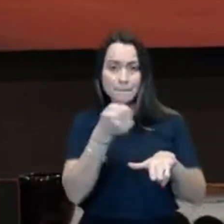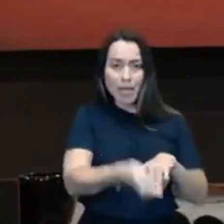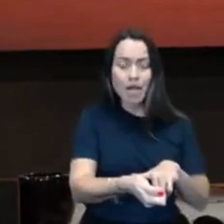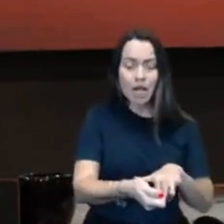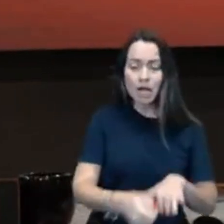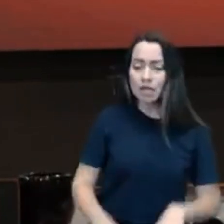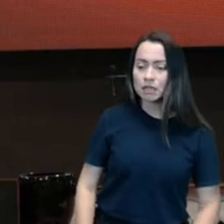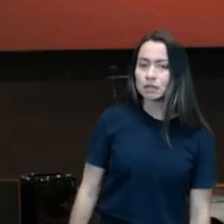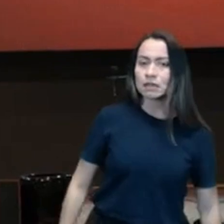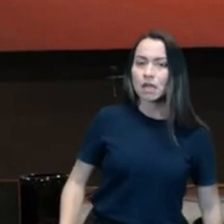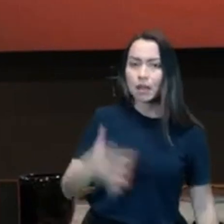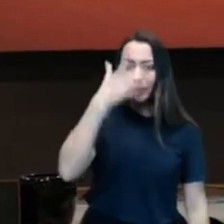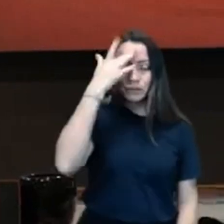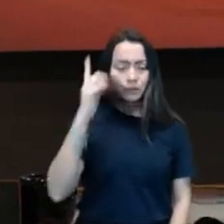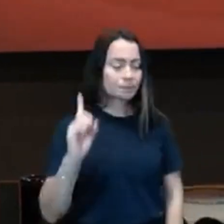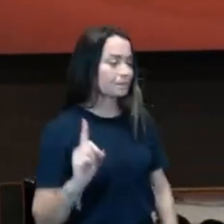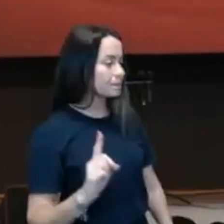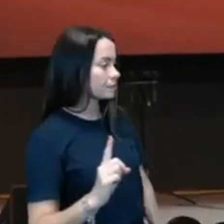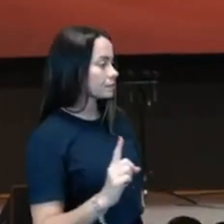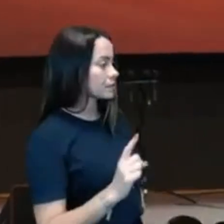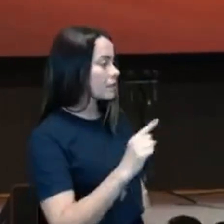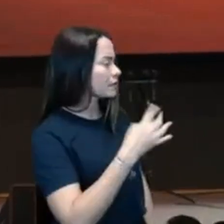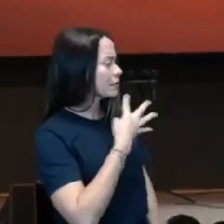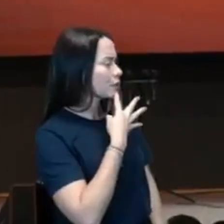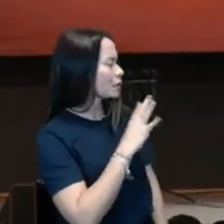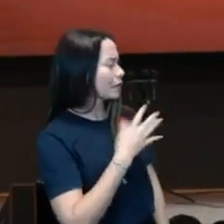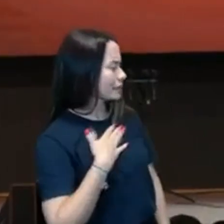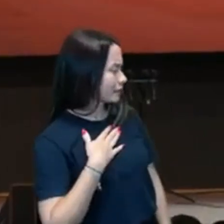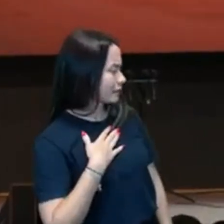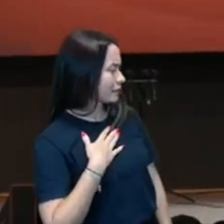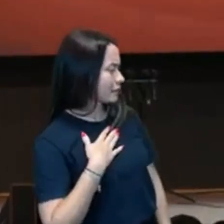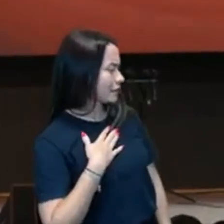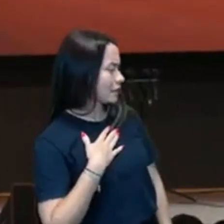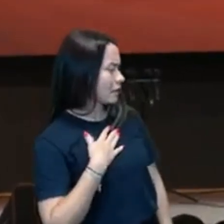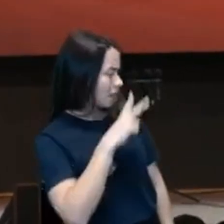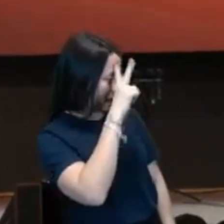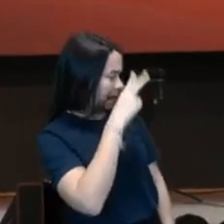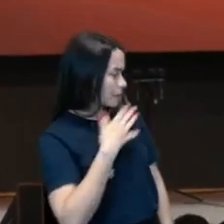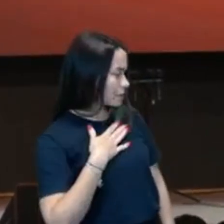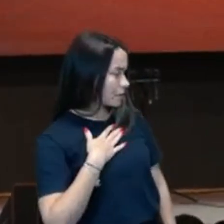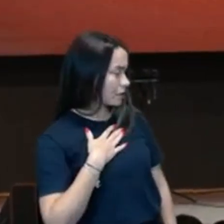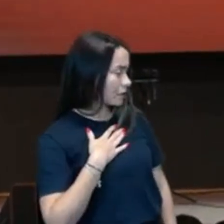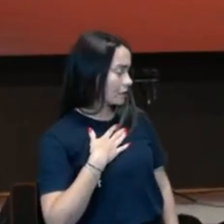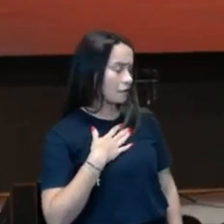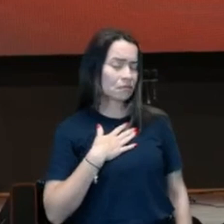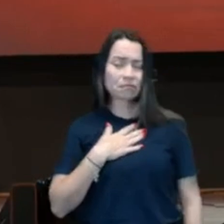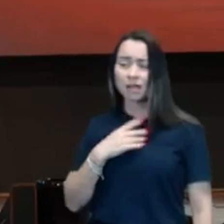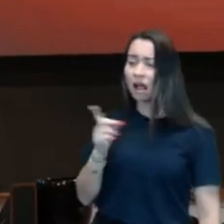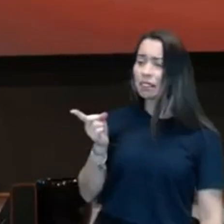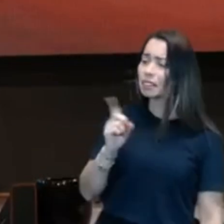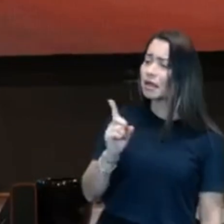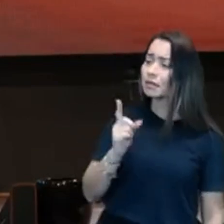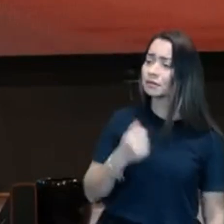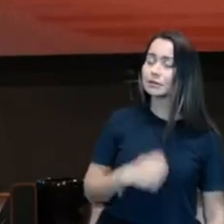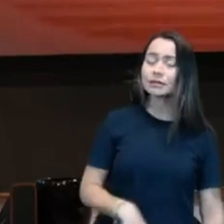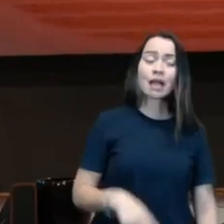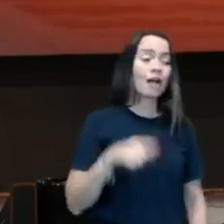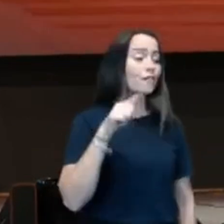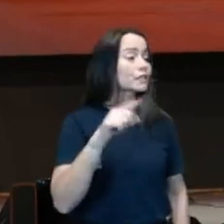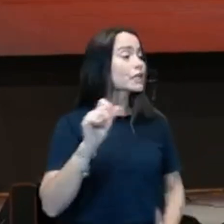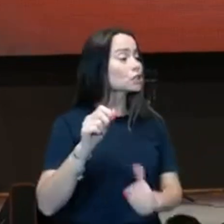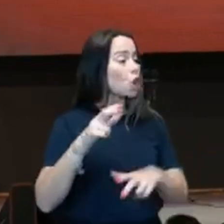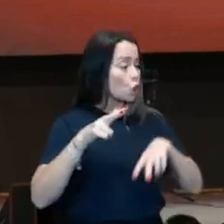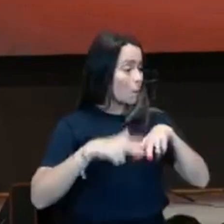não lembram de mim? Eu falei, não, vocês nos batizaram, no presídio. Eu saí, eu estou fechada, eu estou